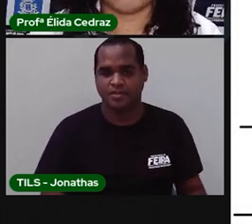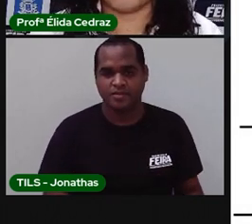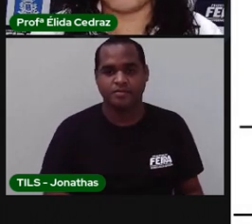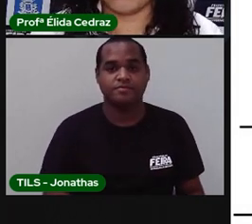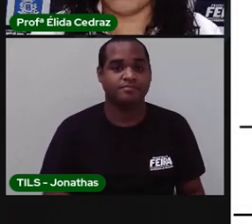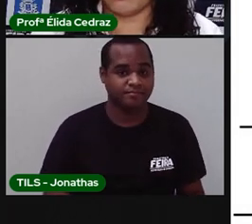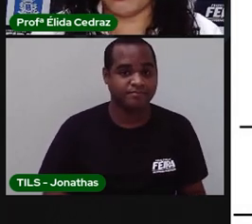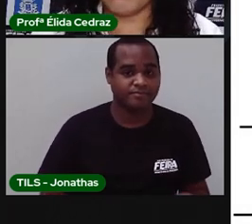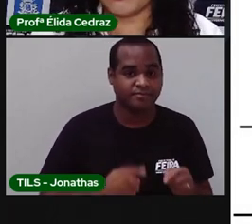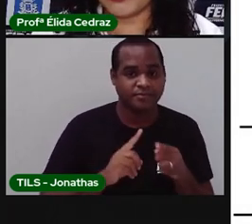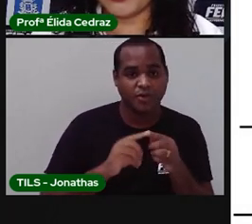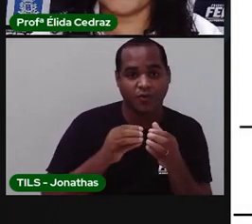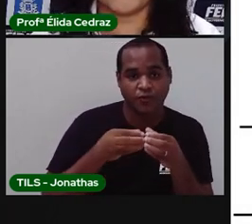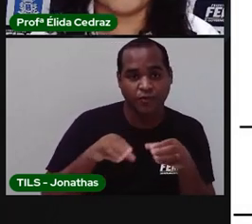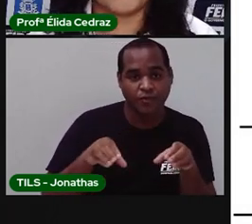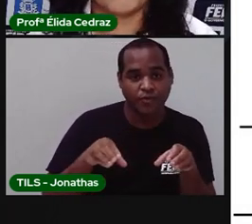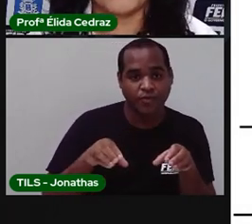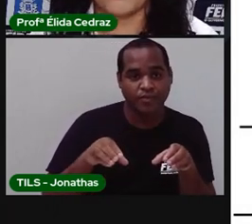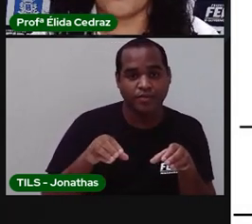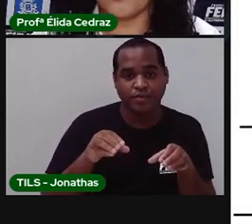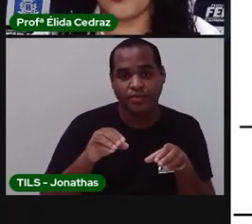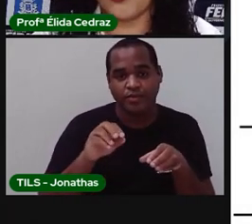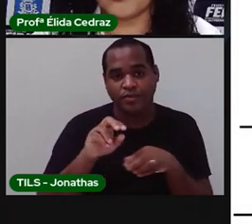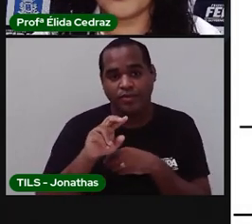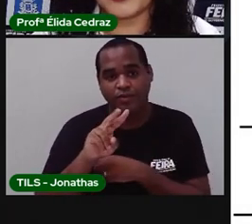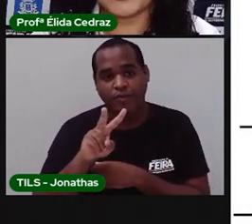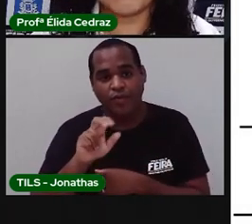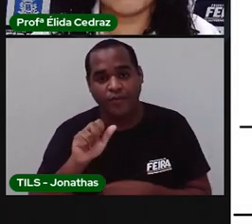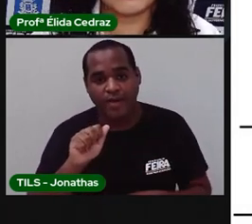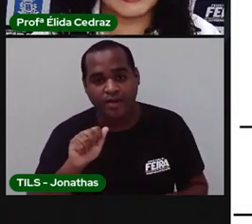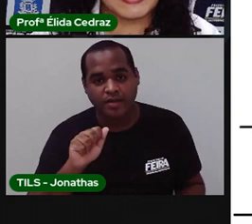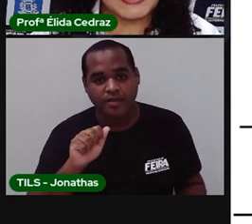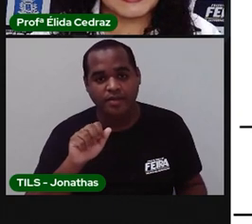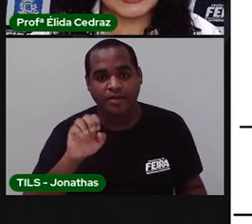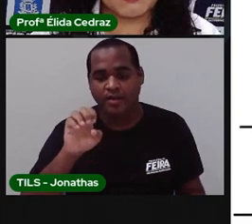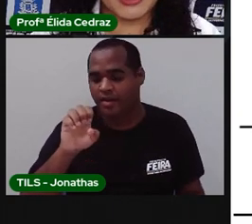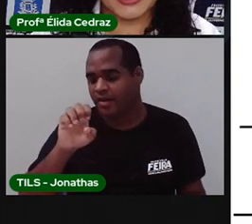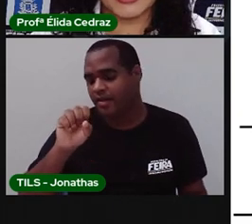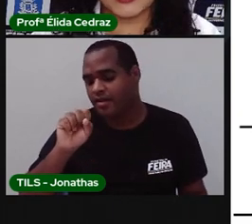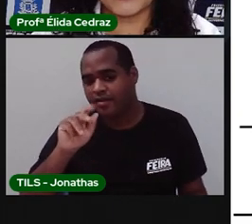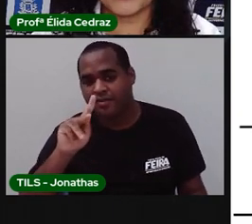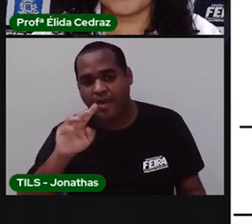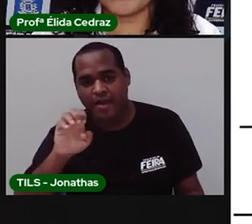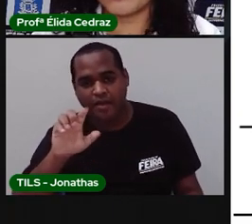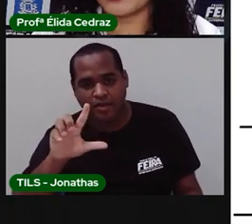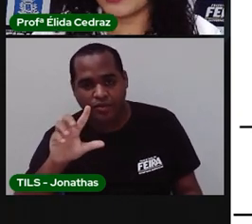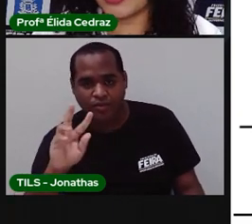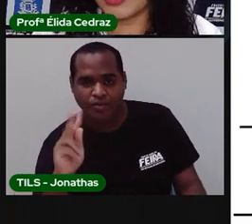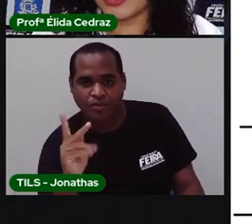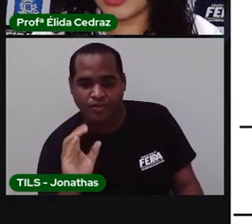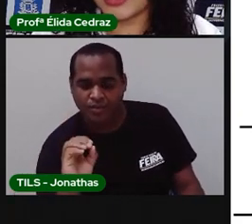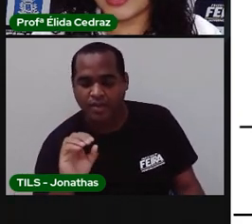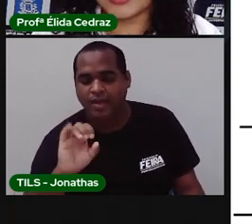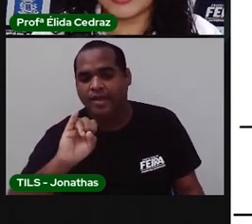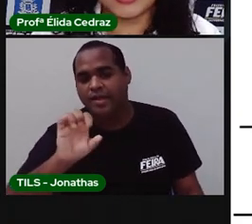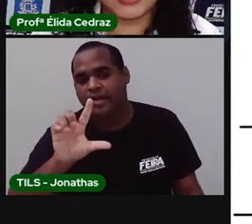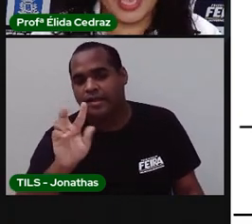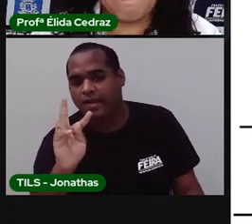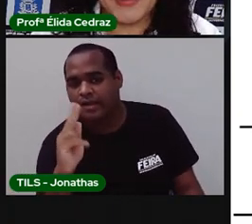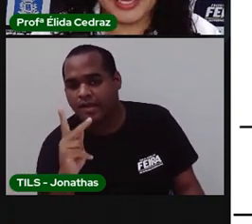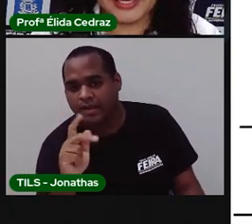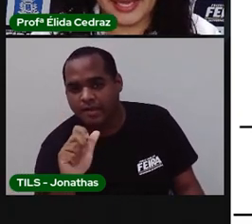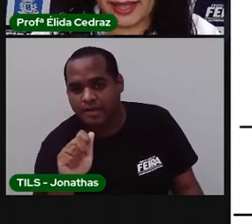Nós temos ovo, uva, espelho, ilha